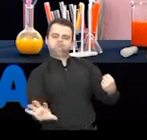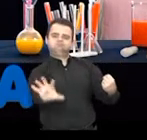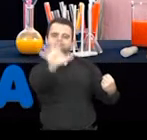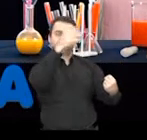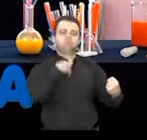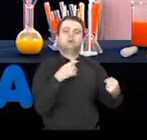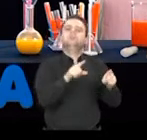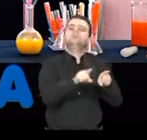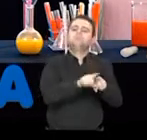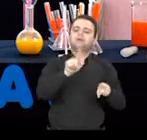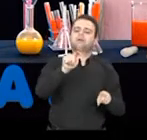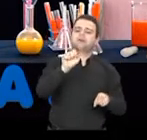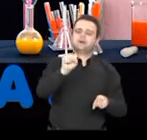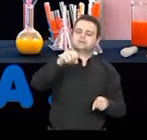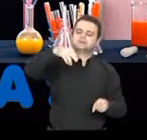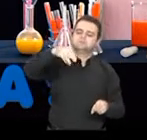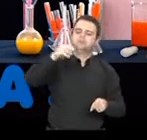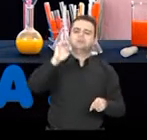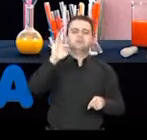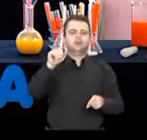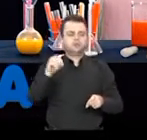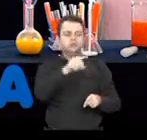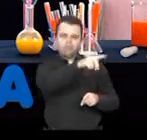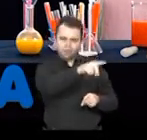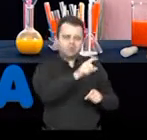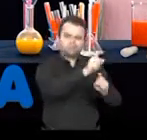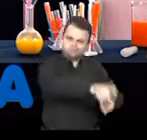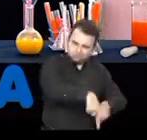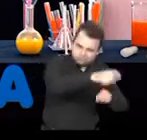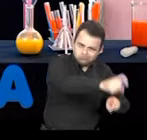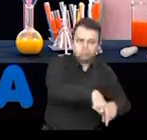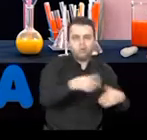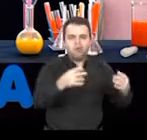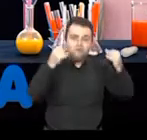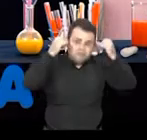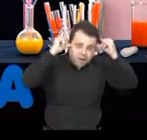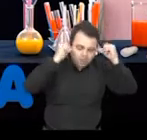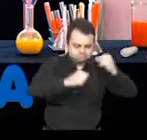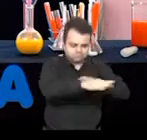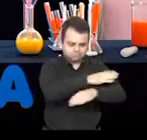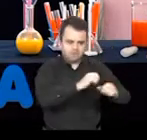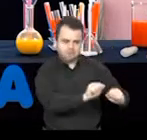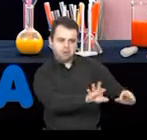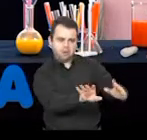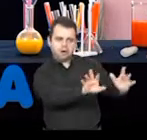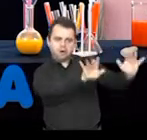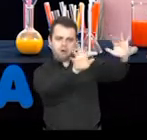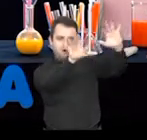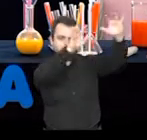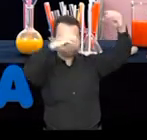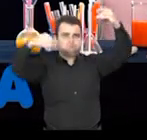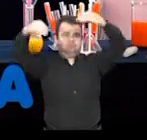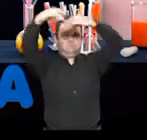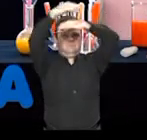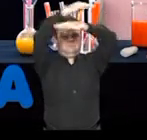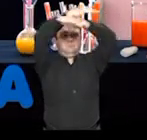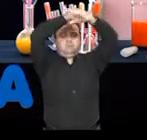e do gás metano, que é proveniente da agricultura ou até mesmo das criações de gado. Muito bem.